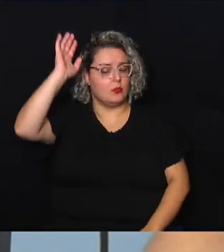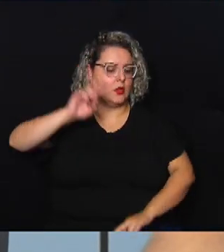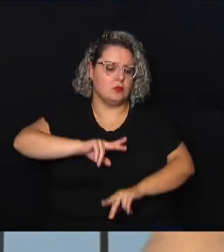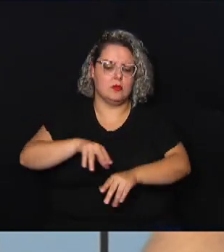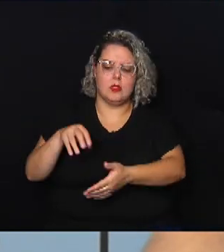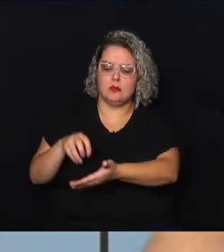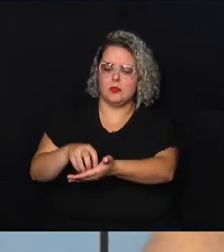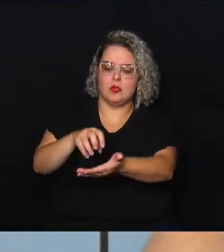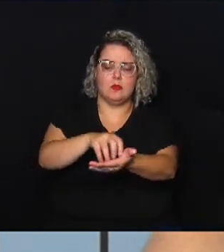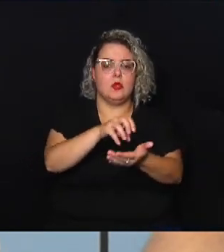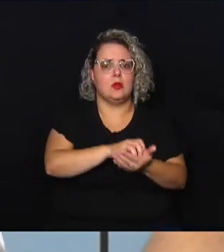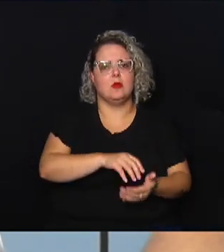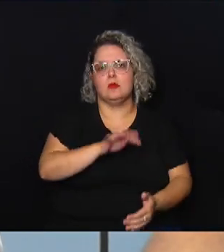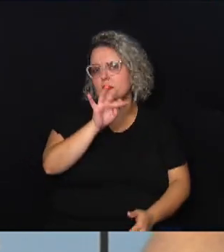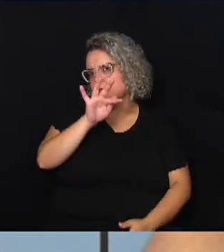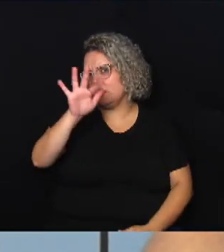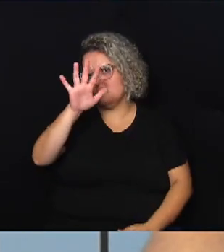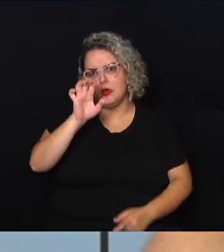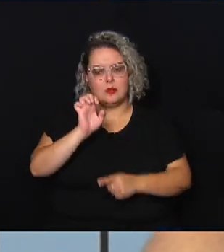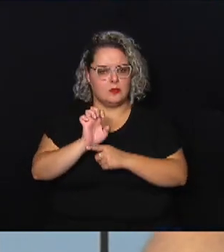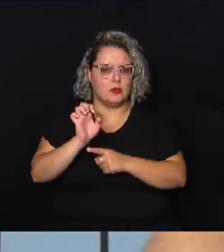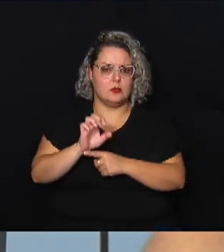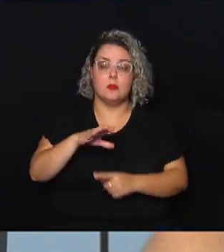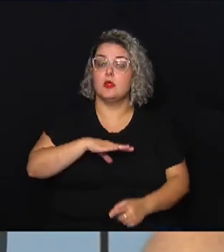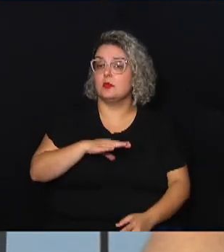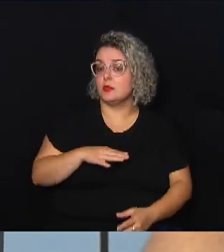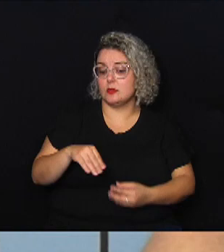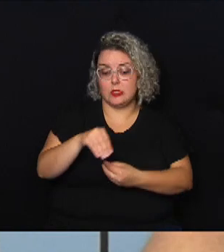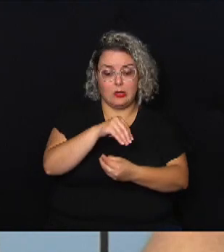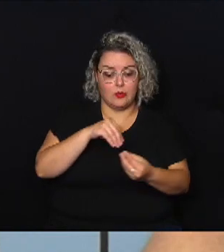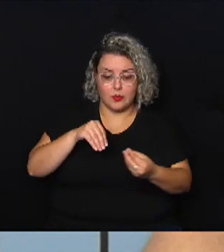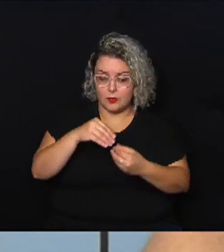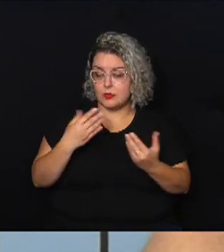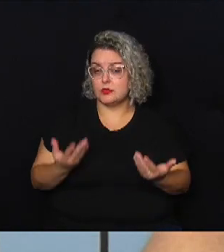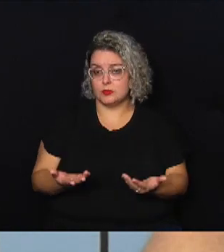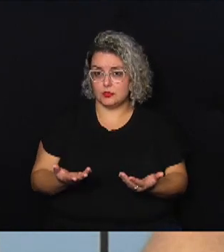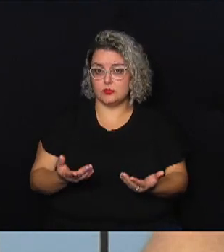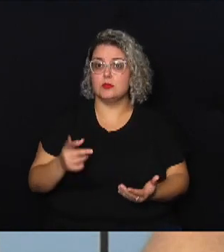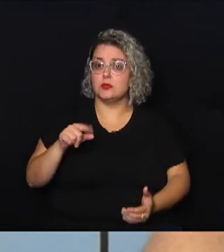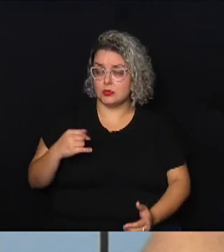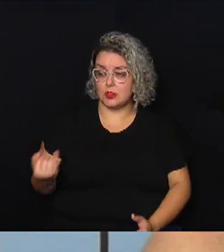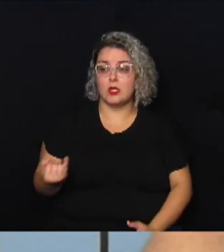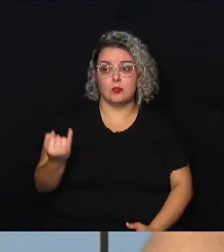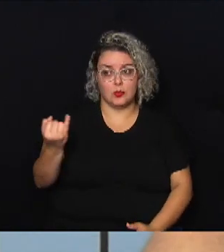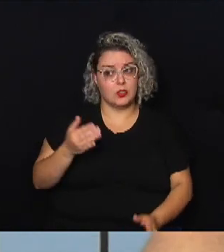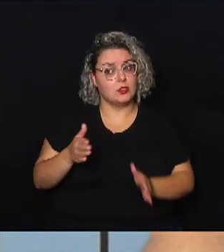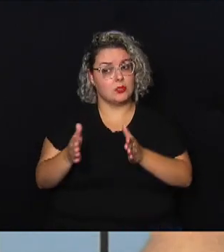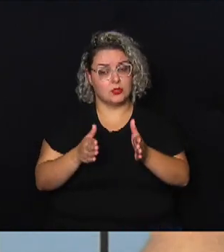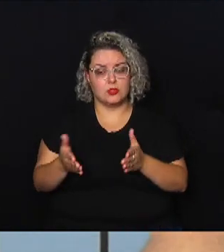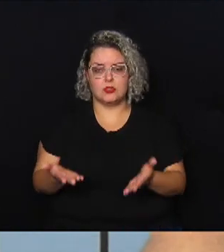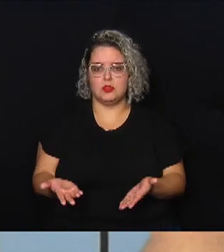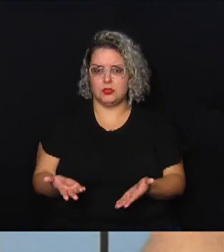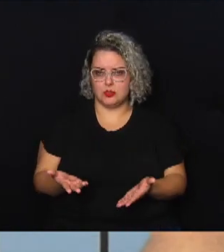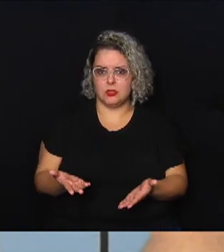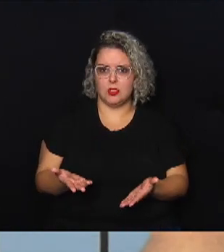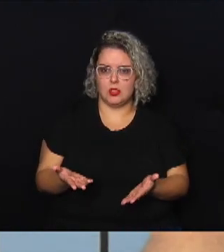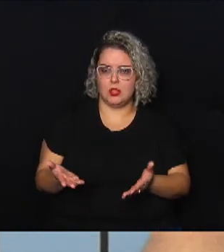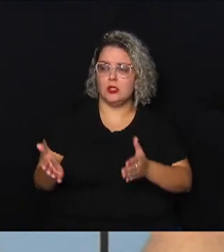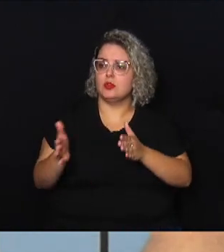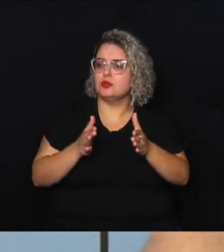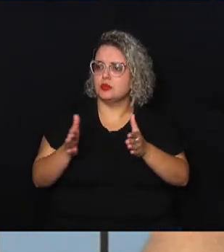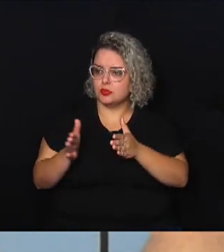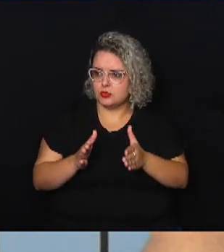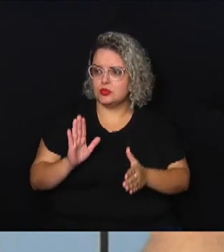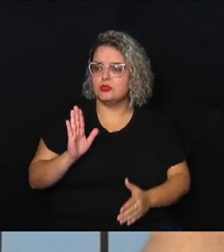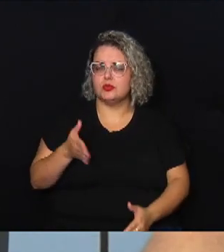tanto federais estaduais municipais e é importante que nesse momento tanto no momento já